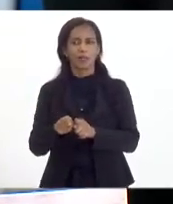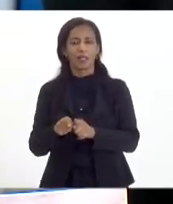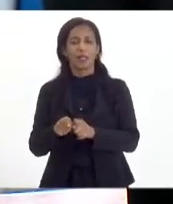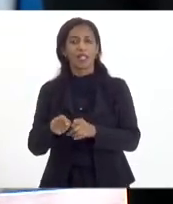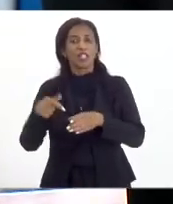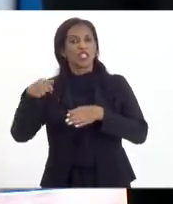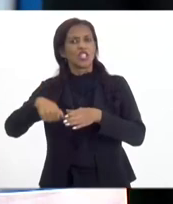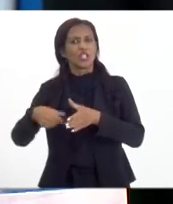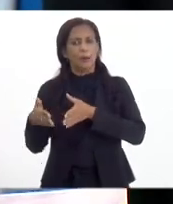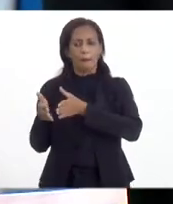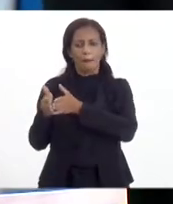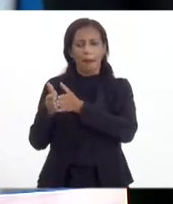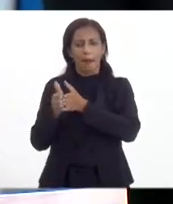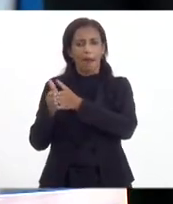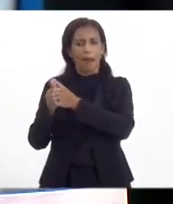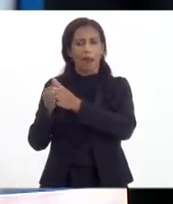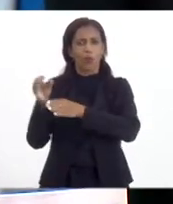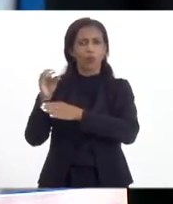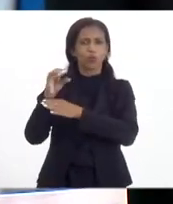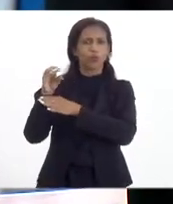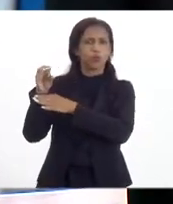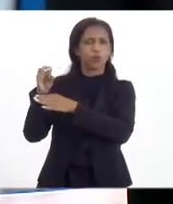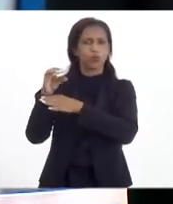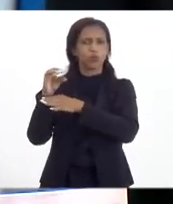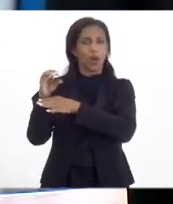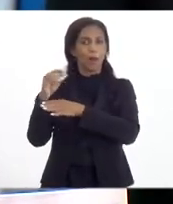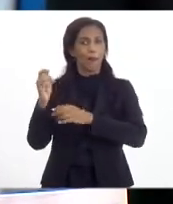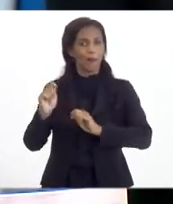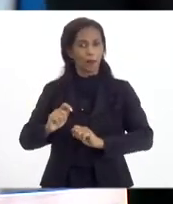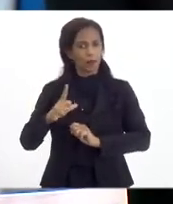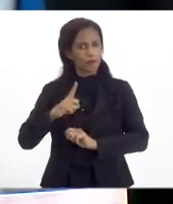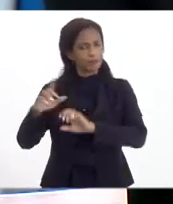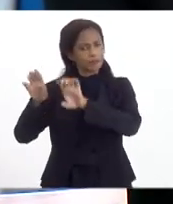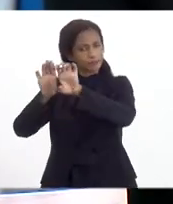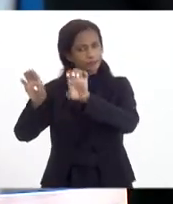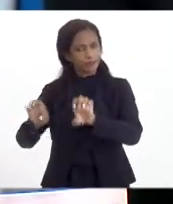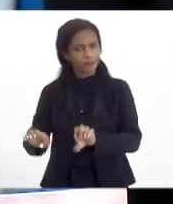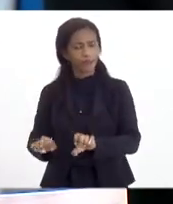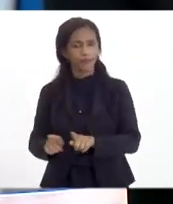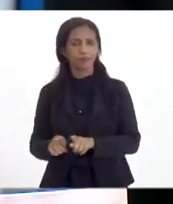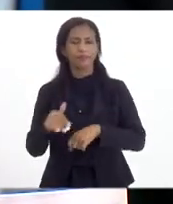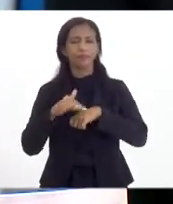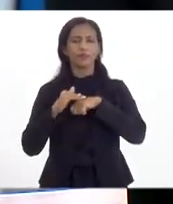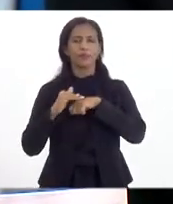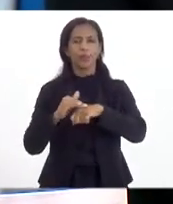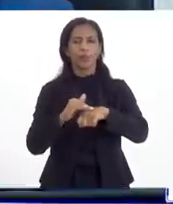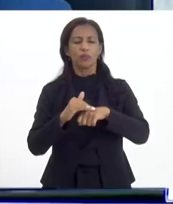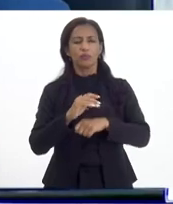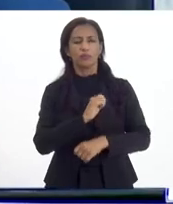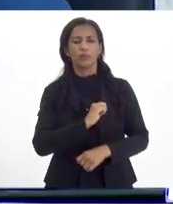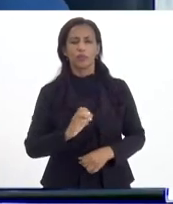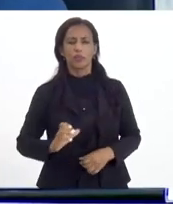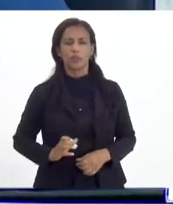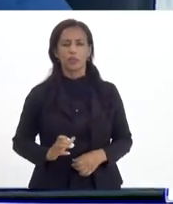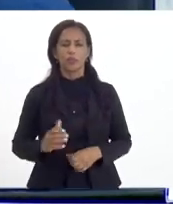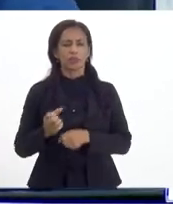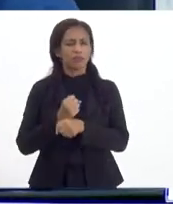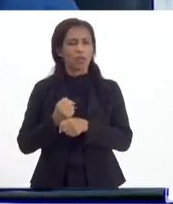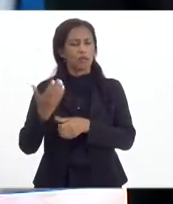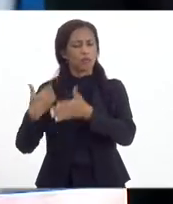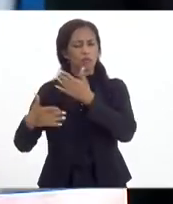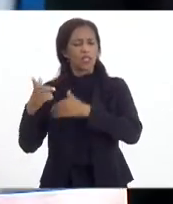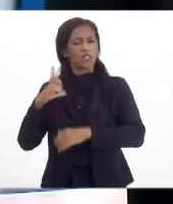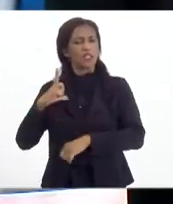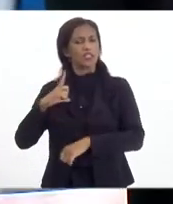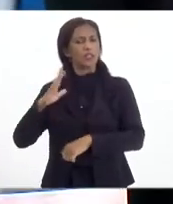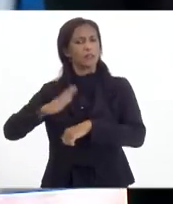submarinos aqui e a estrutura que tem aqui também pode, nós estávamos conversando com o presidente André Siliano há alguns anos atrás, tinha até muito mais emprego do que